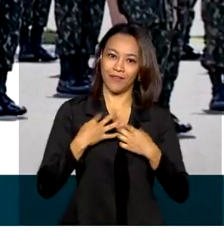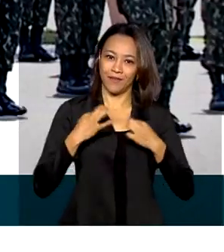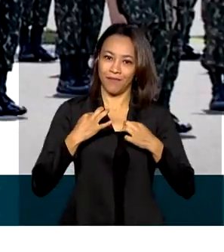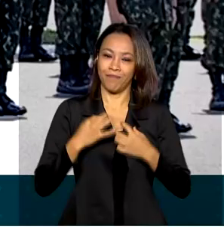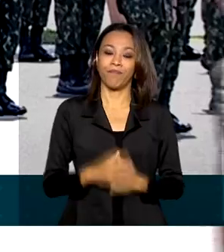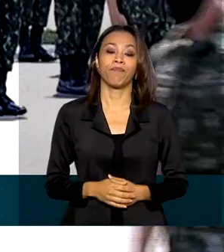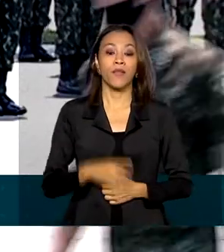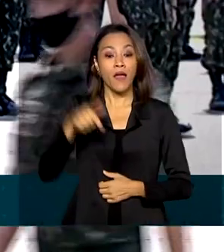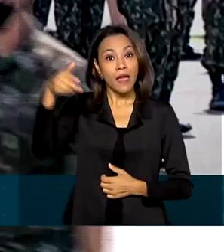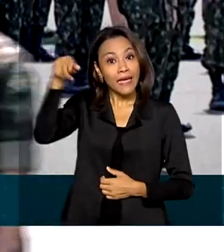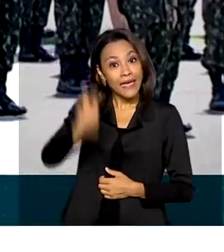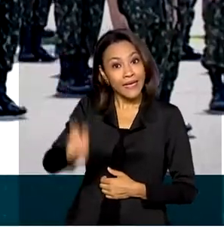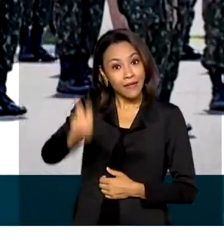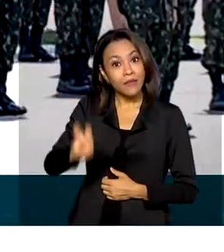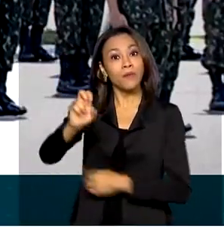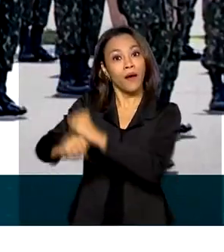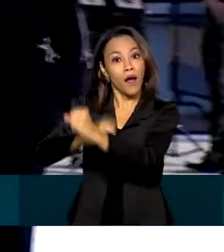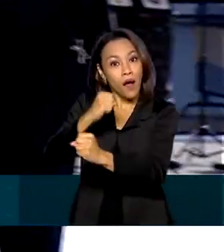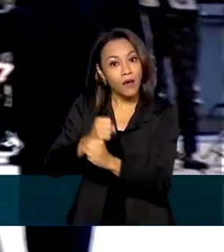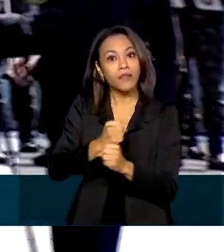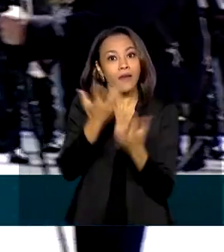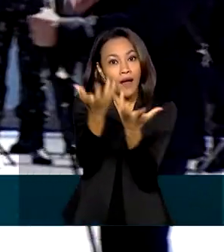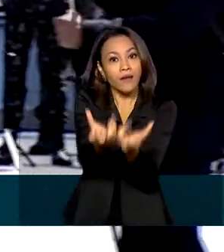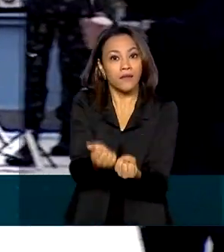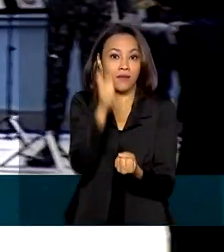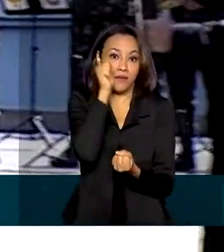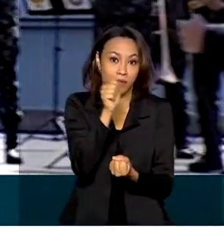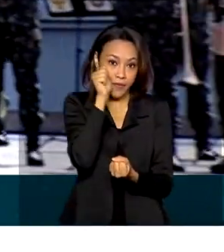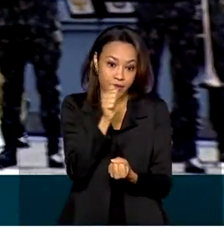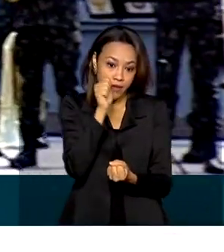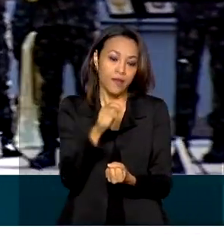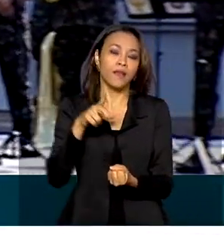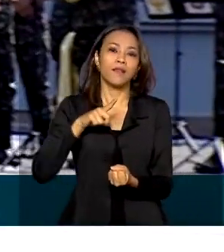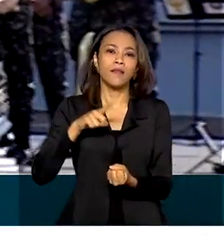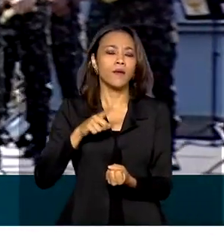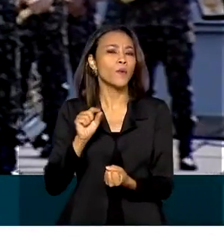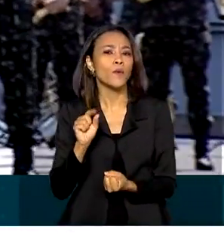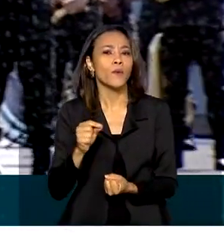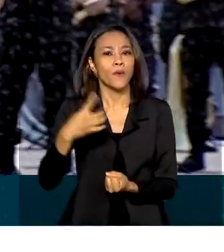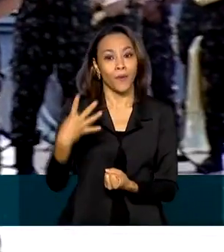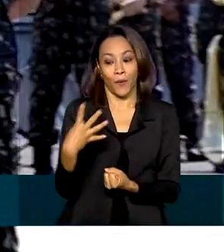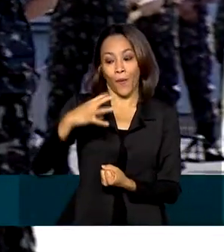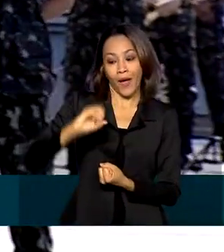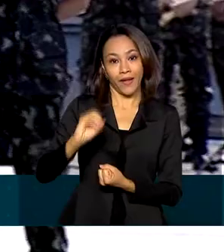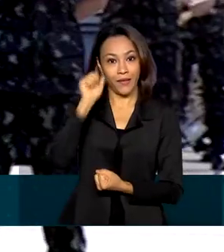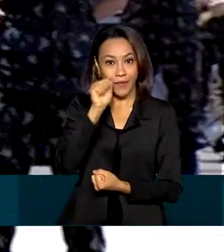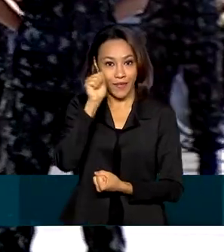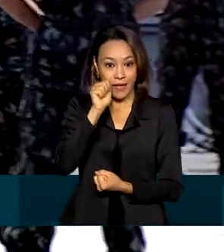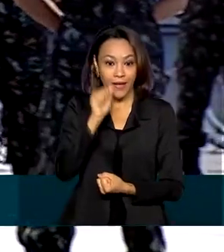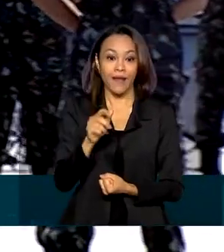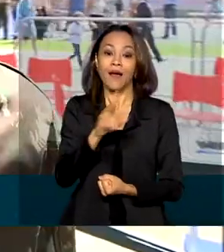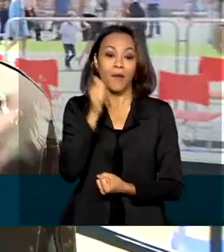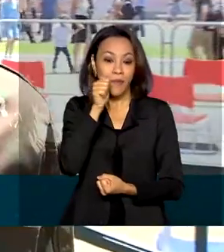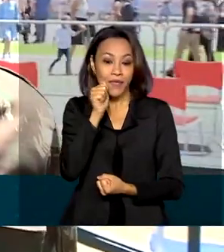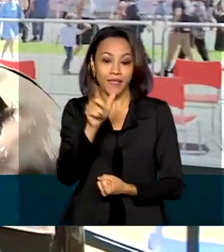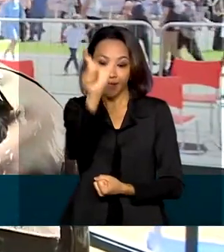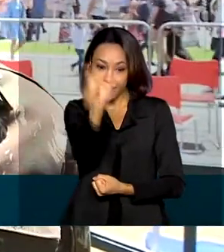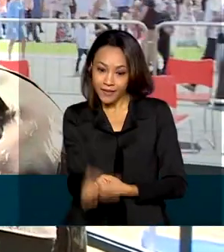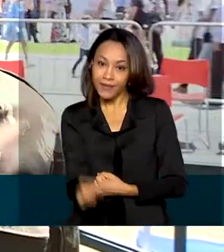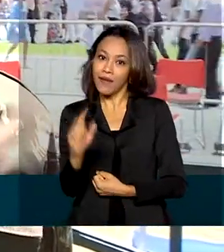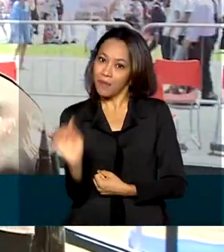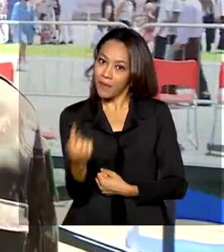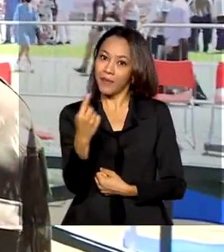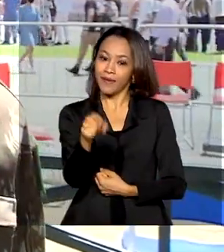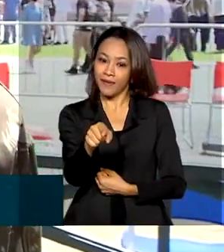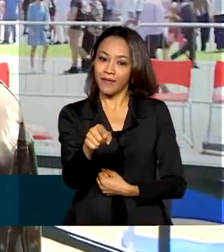em que a escola recebe mulheres em seu efetivo. A formação conta com 40 alunas. Rafaela é uma delas. Eu